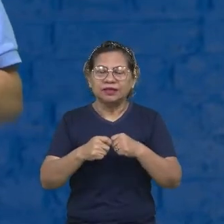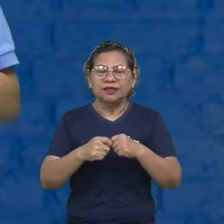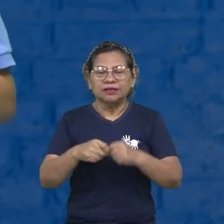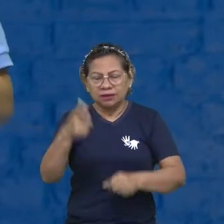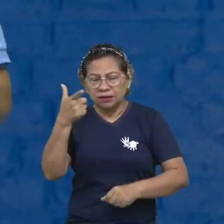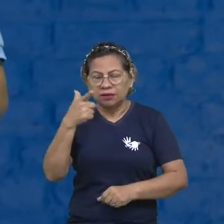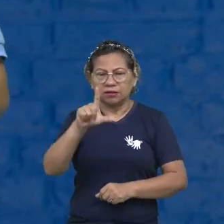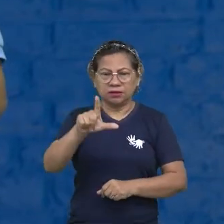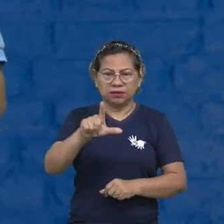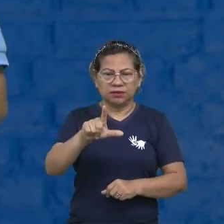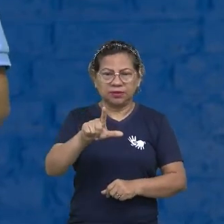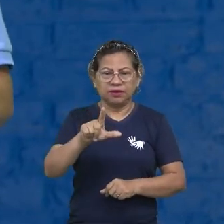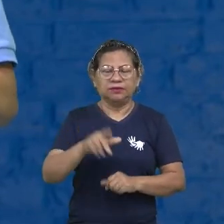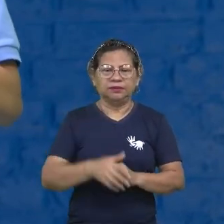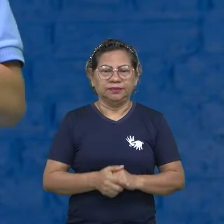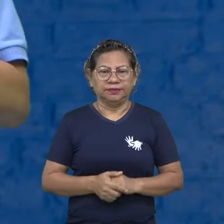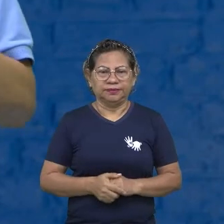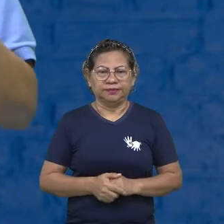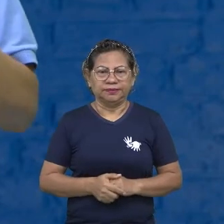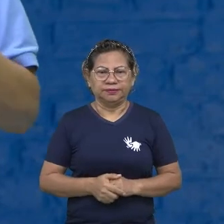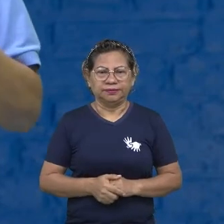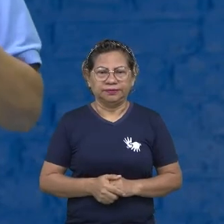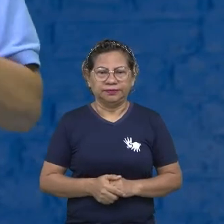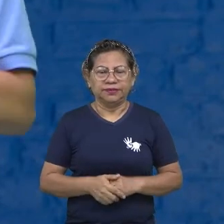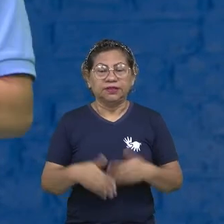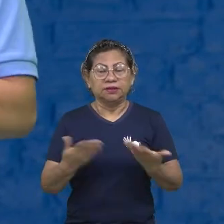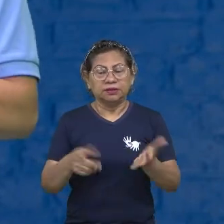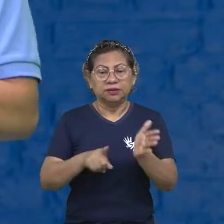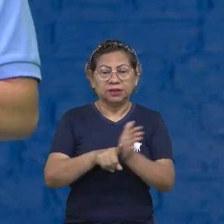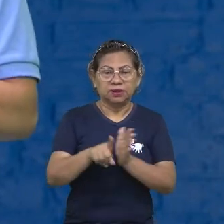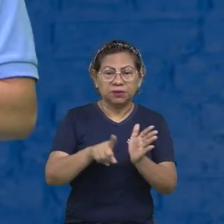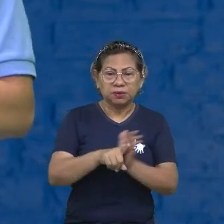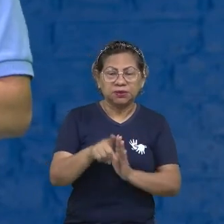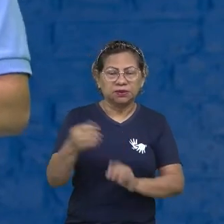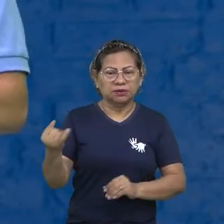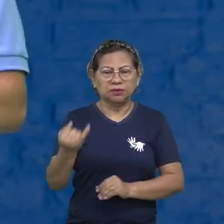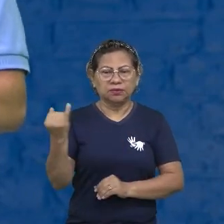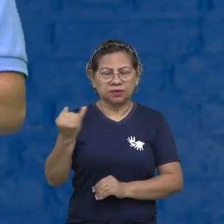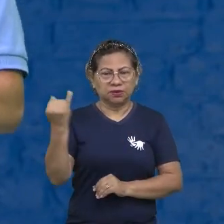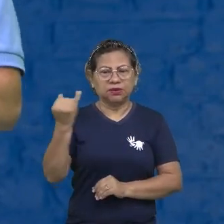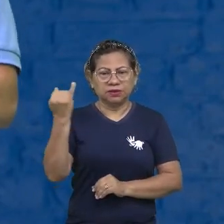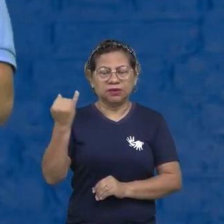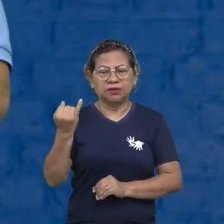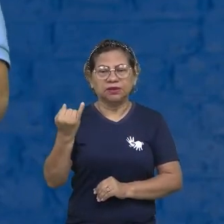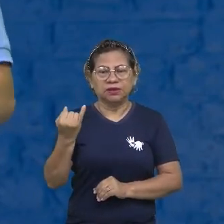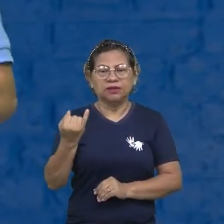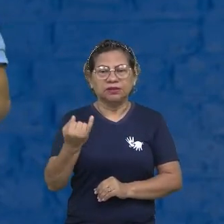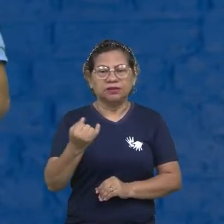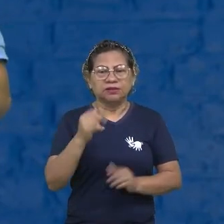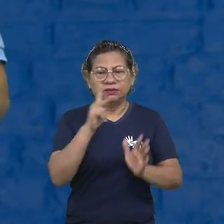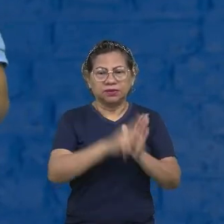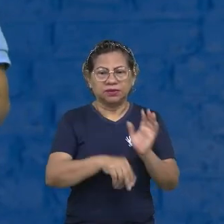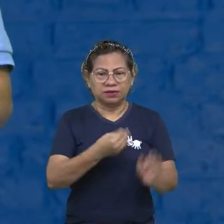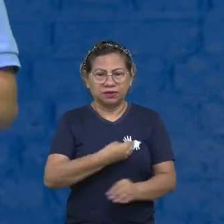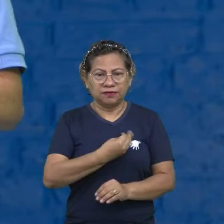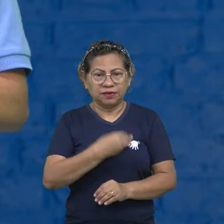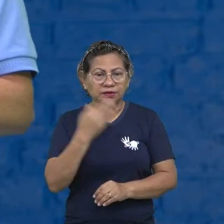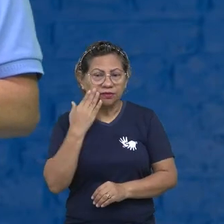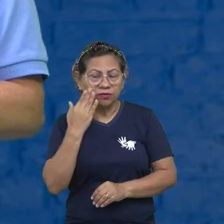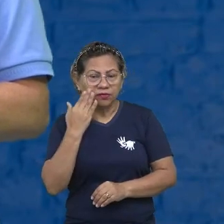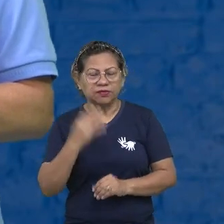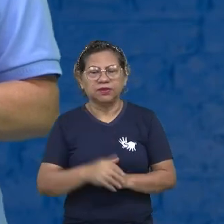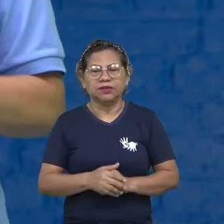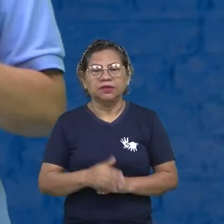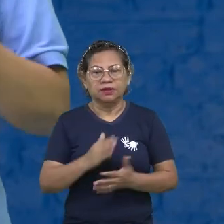Certo? E aí, as perguntas, né? Importantes para definir o seu projeto de vida. Vamos ver? Então, nós temos aqui